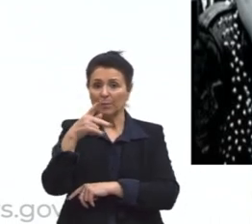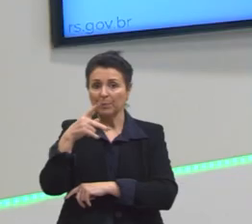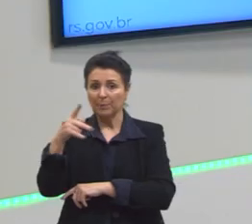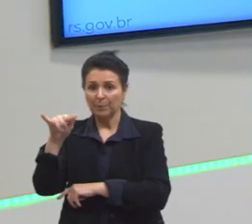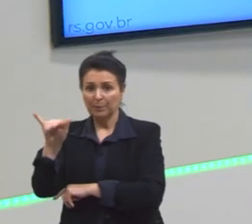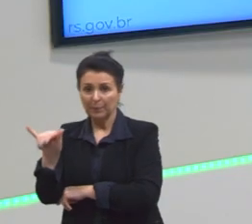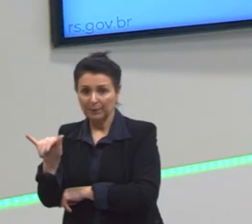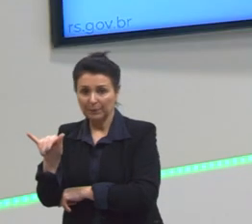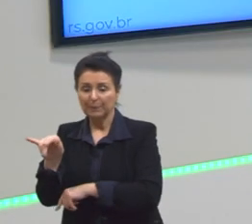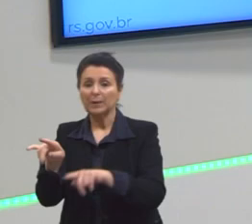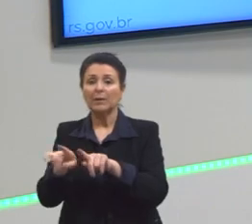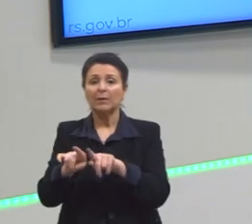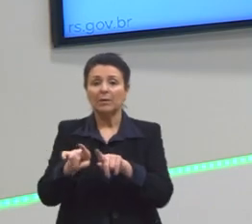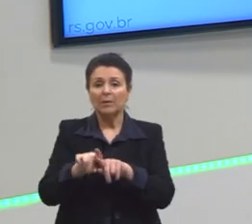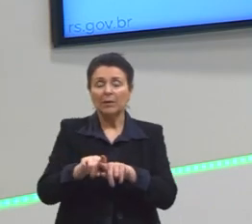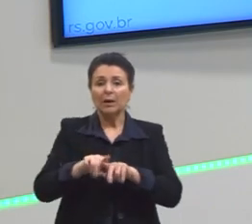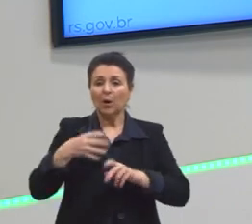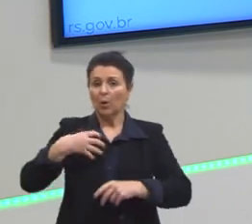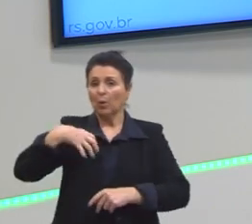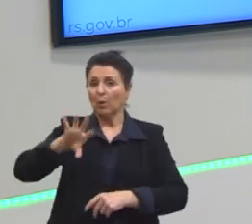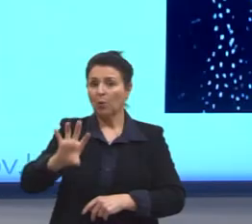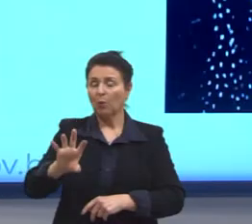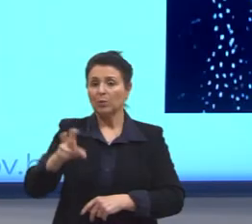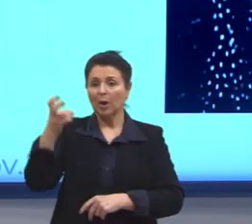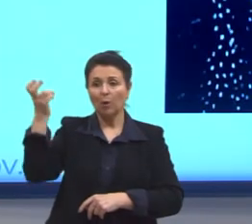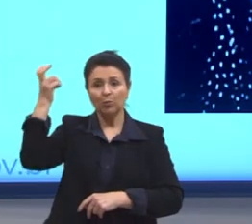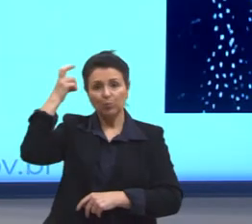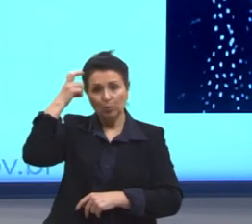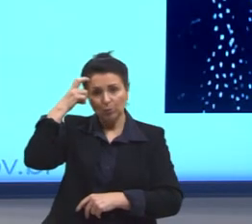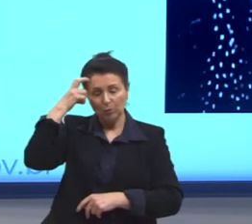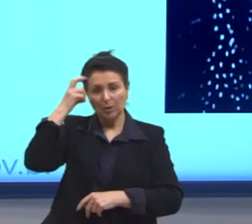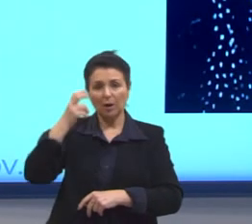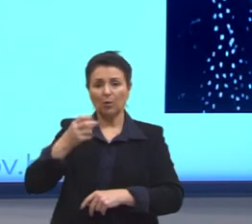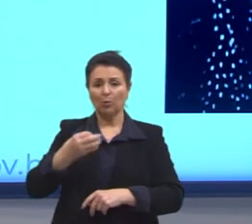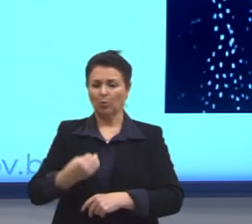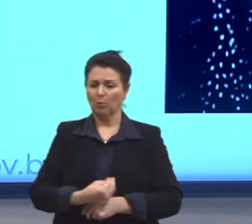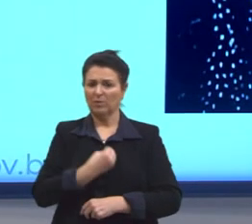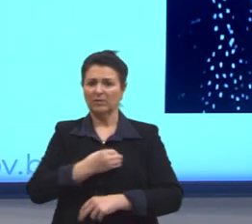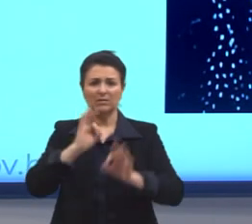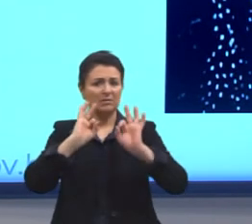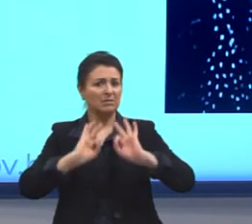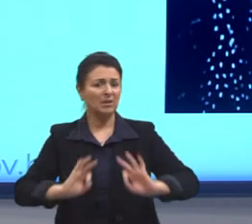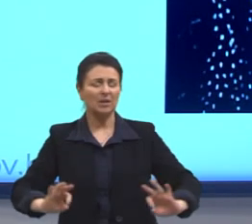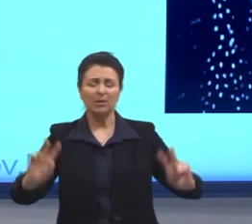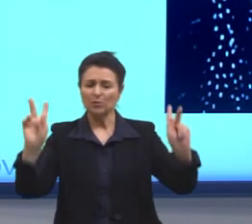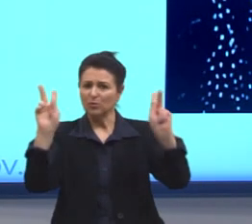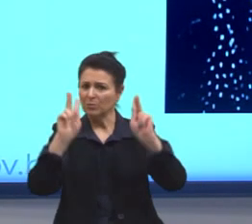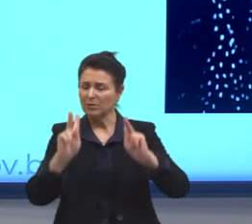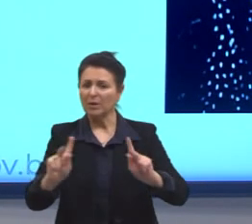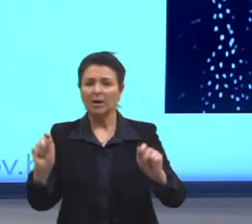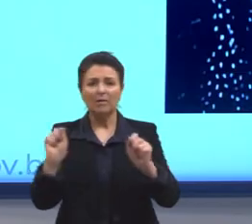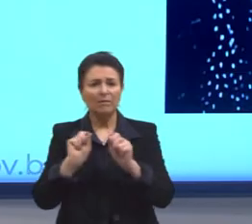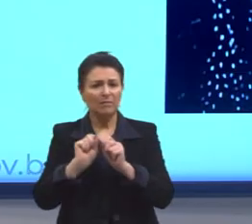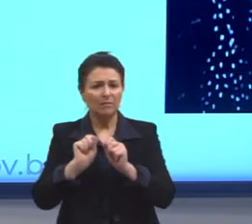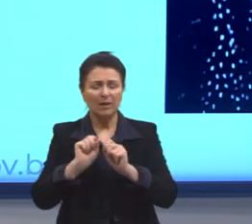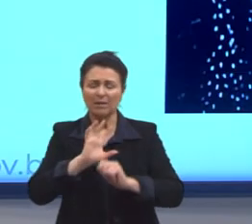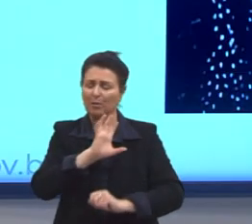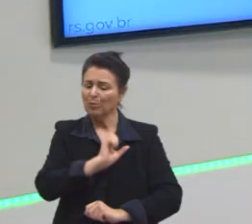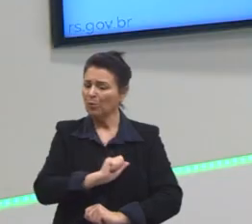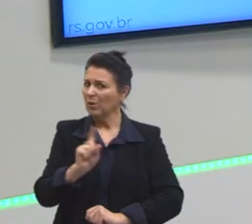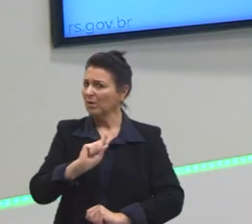muito forte. Movimento contracultural, uma vida mais simples, de paz, faça amor, não faça guerra.